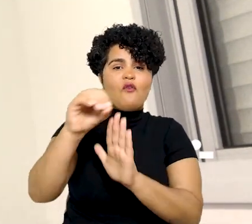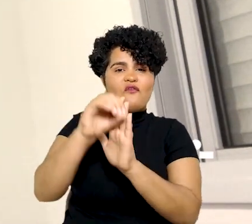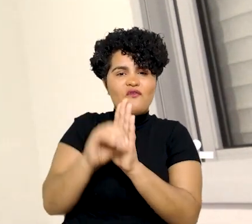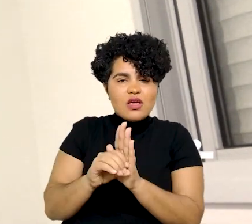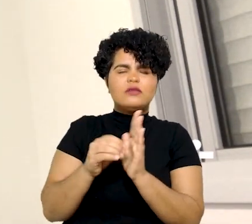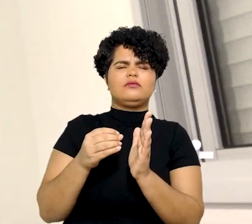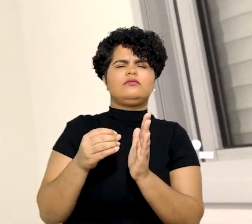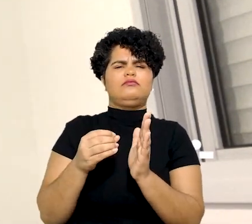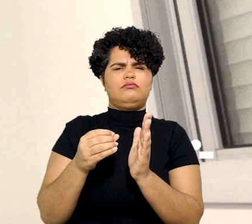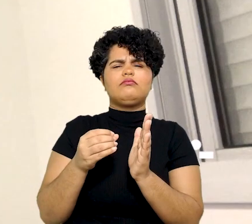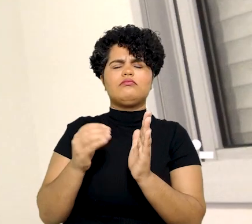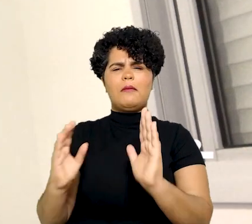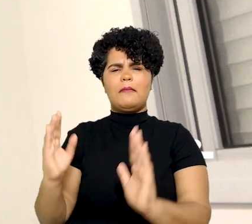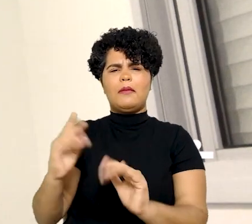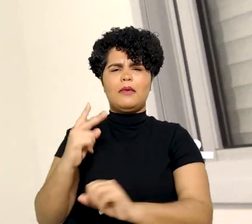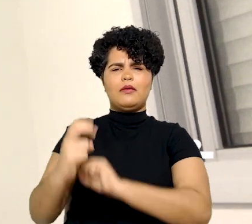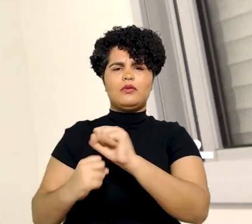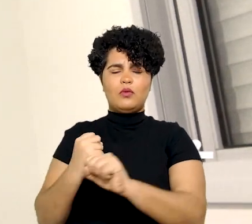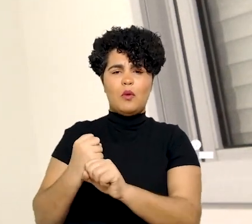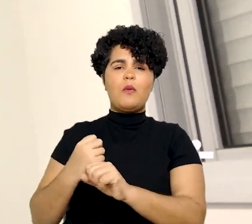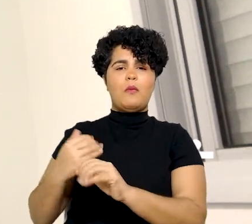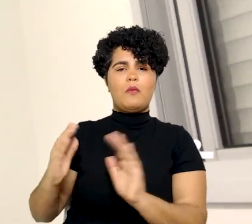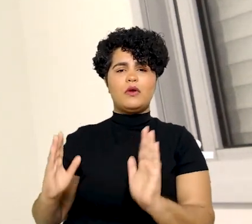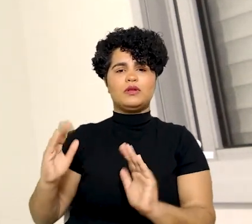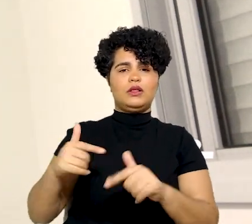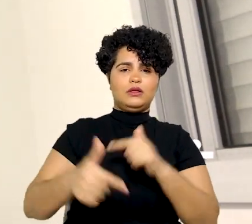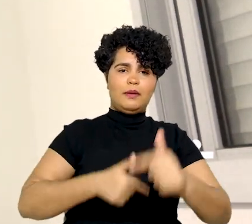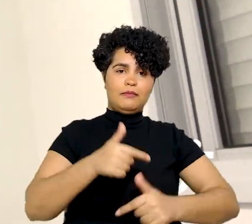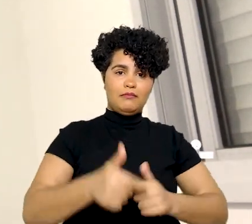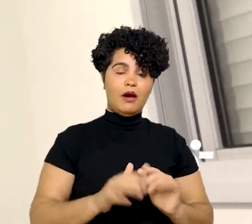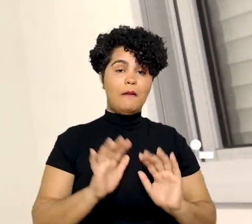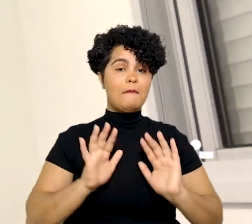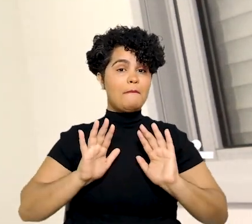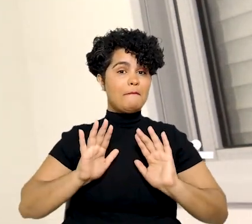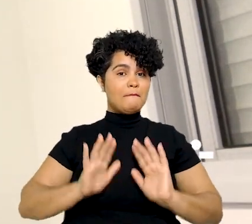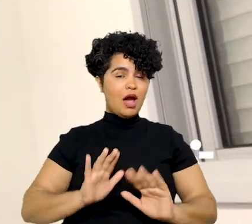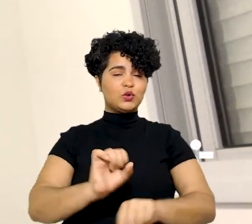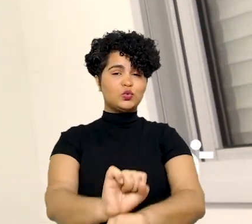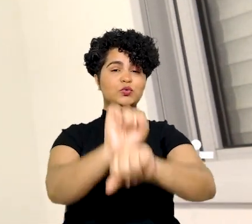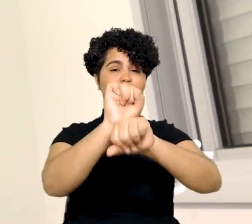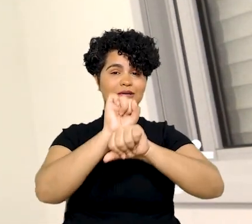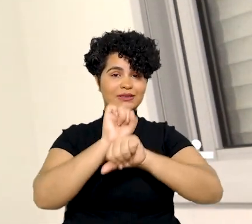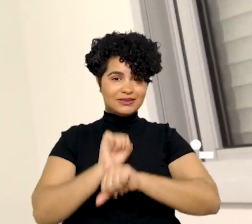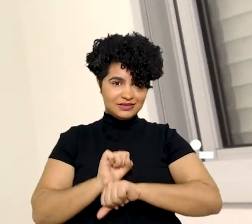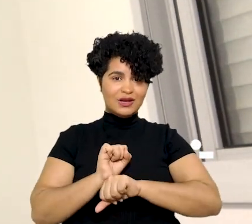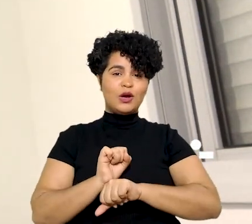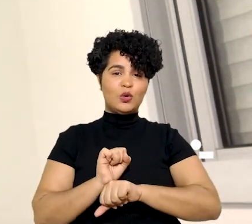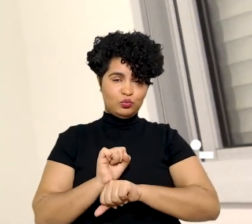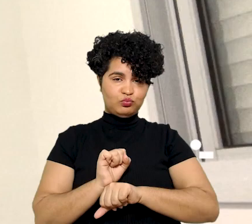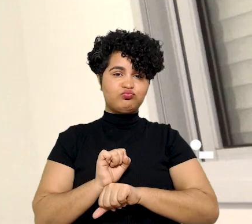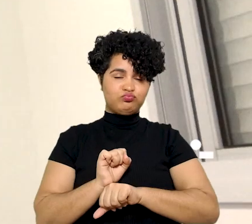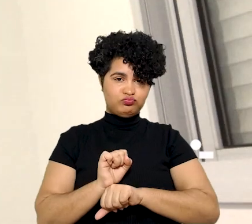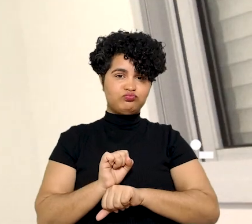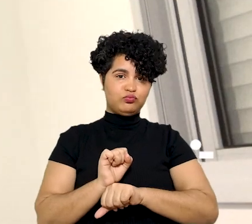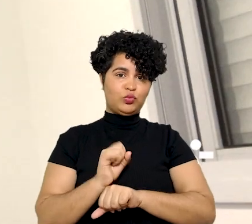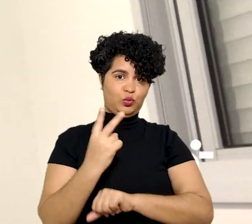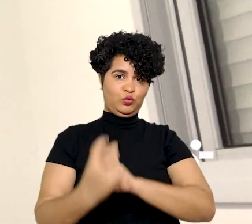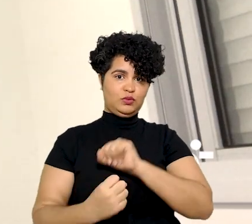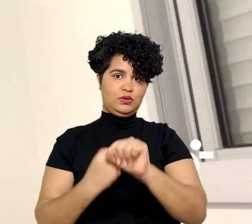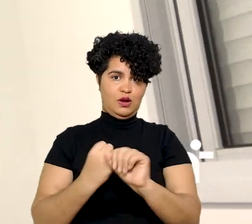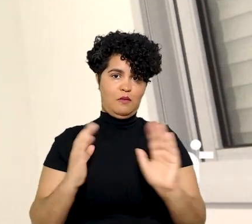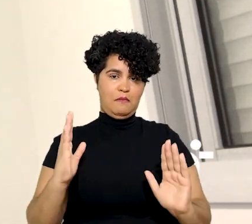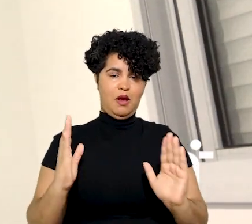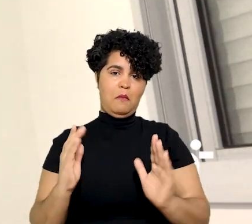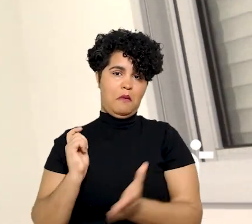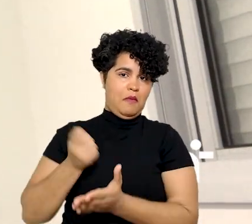inclusive de ofício da prescrição intercorrente no processo do trabalho. Já com relação à suspensão da prescrição intercorrente,